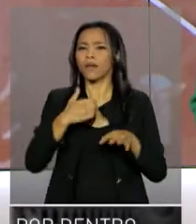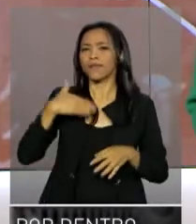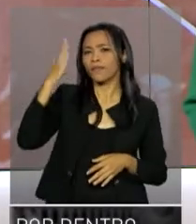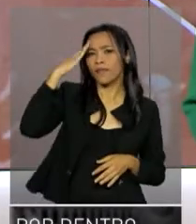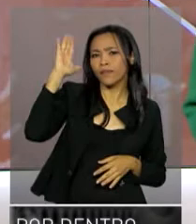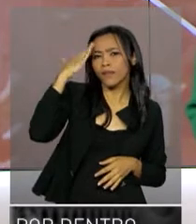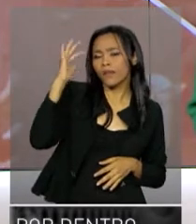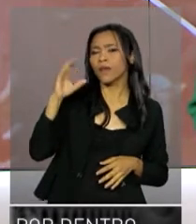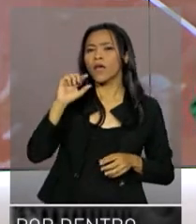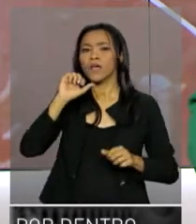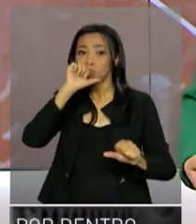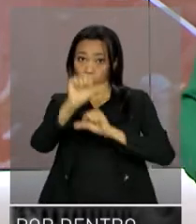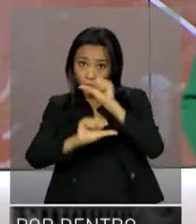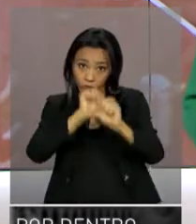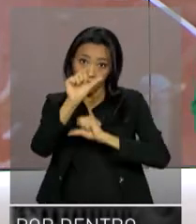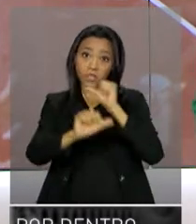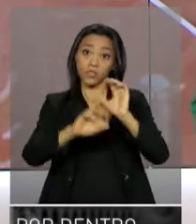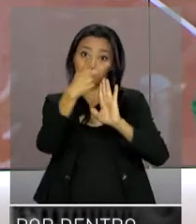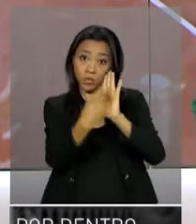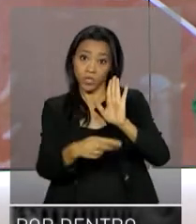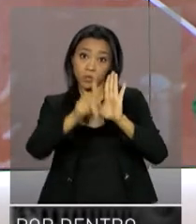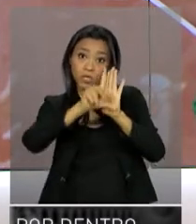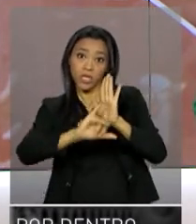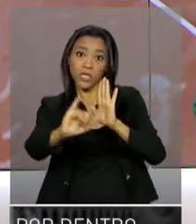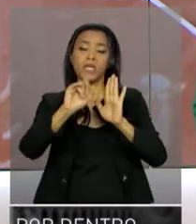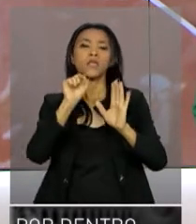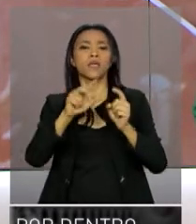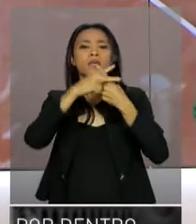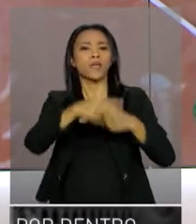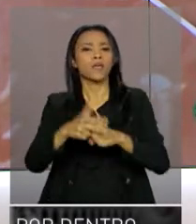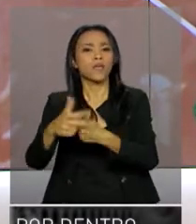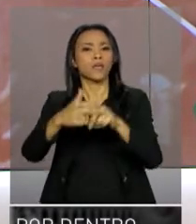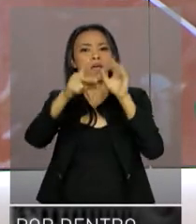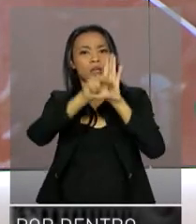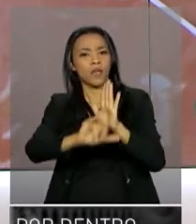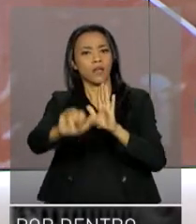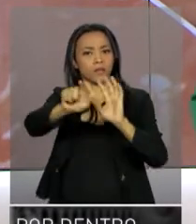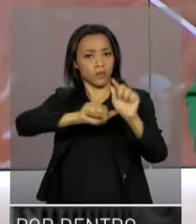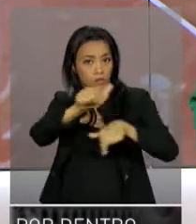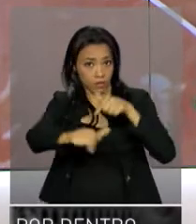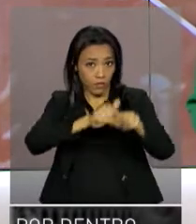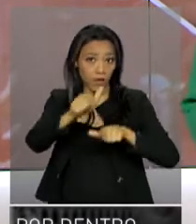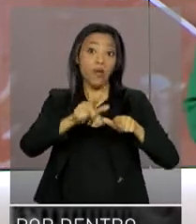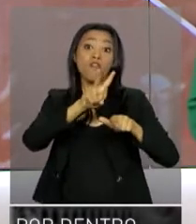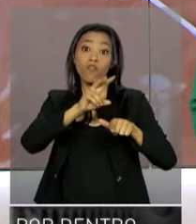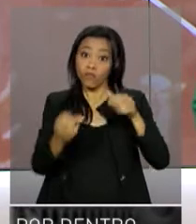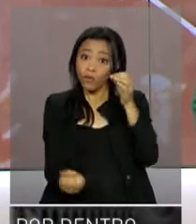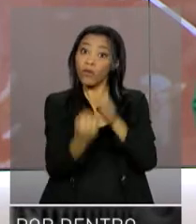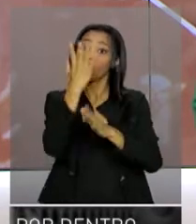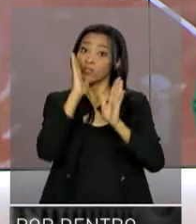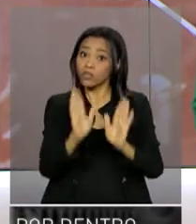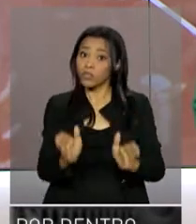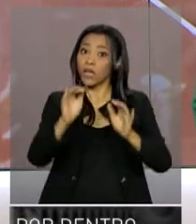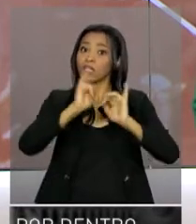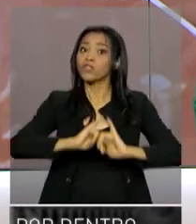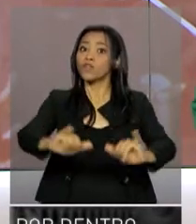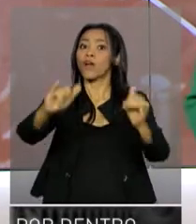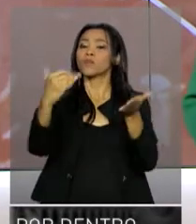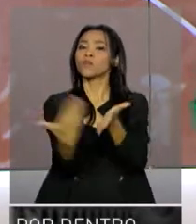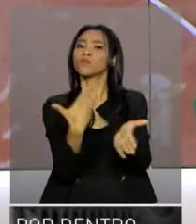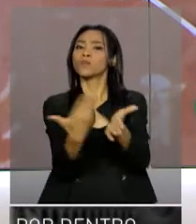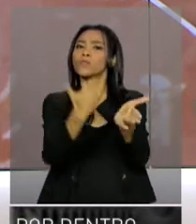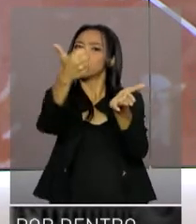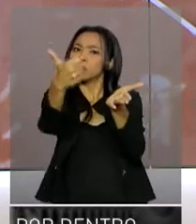as mudanças previstas no projeto de lei que moderniza a legislação trabalhista, foi lançada uma cartilha, que em detalhe é